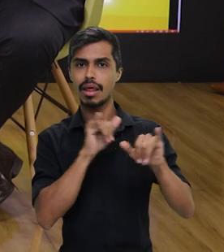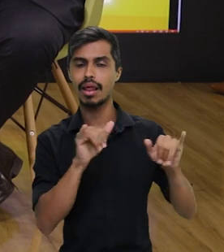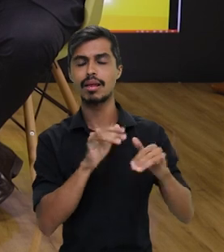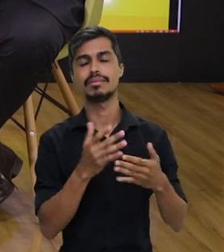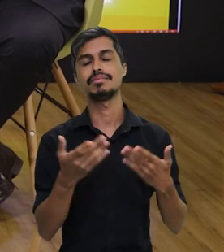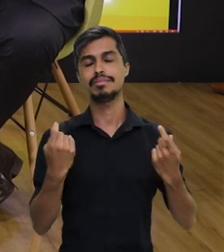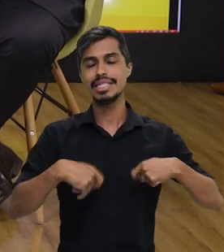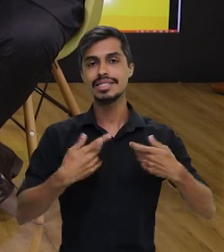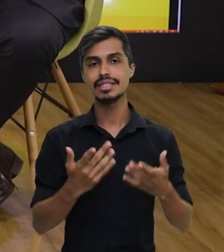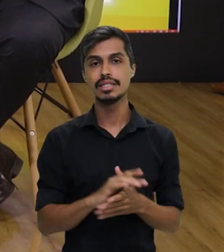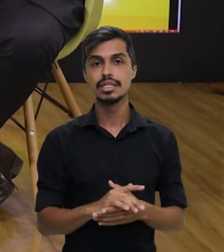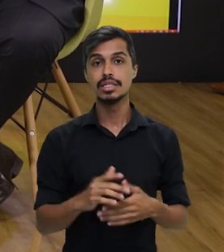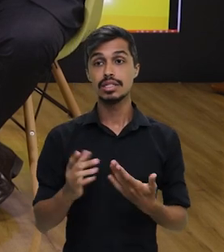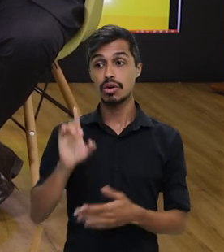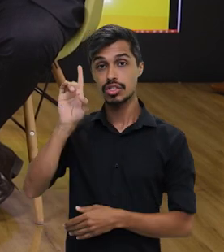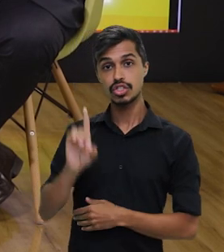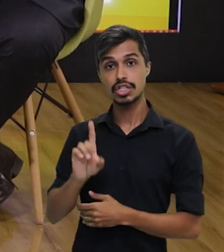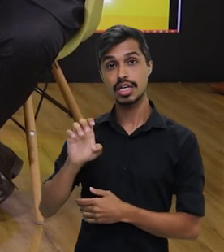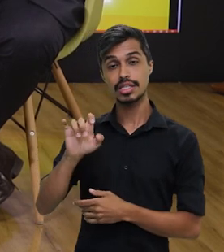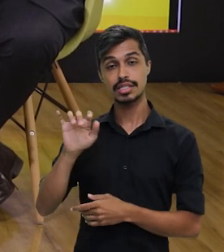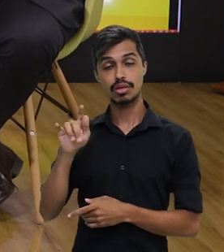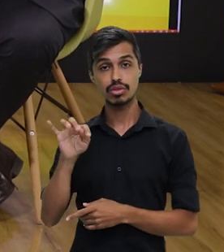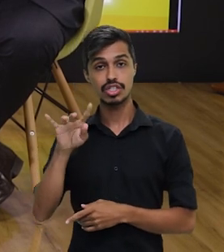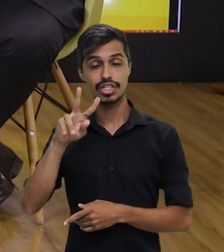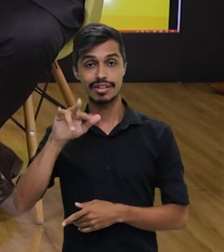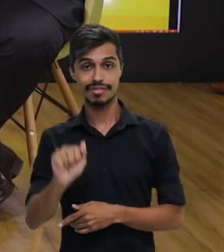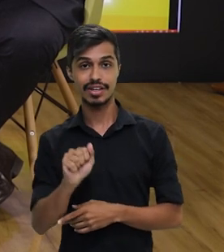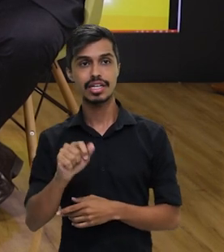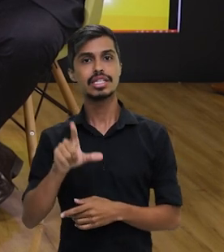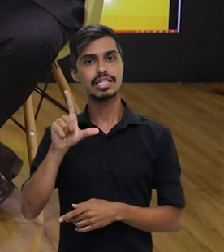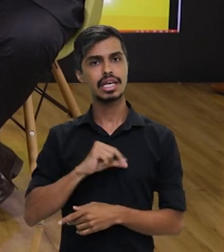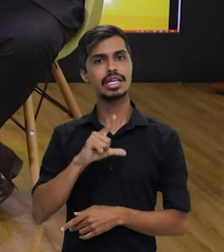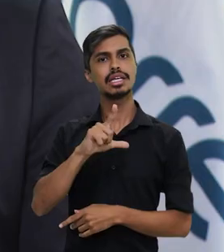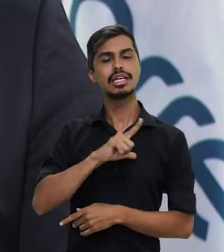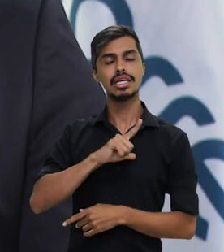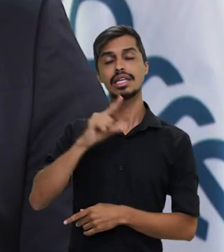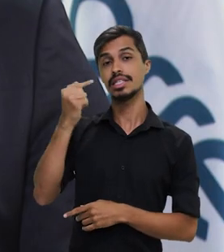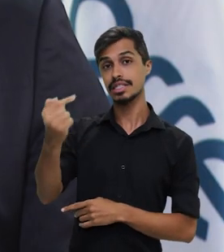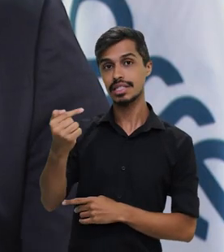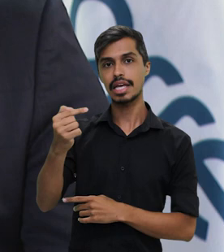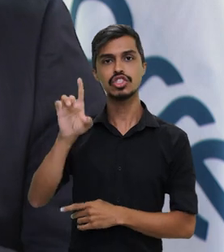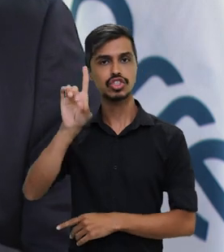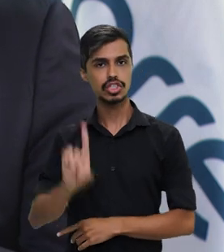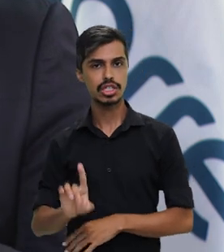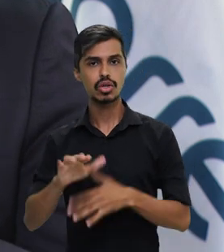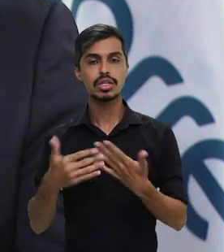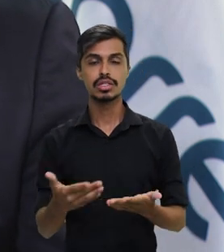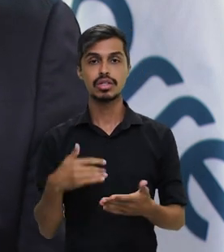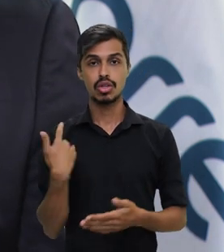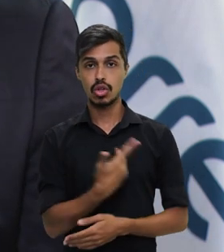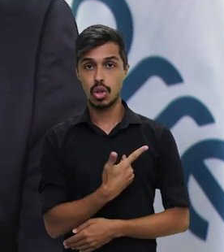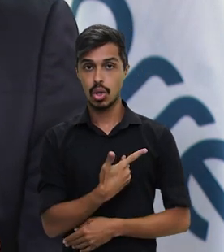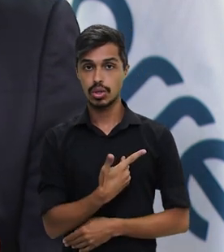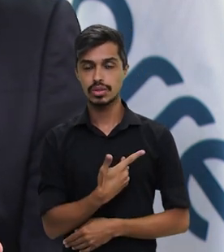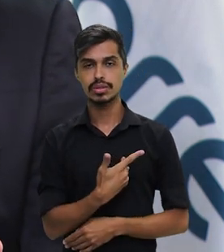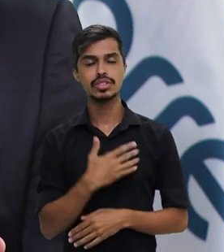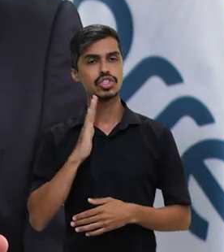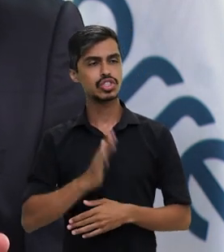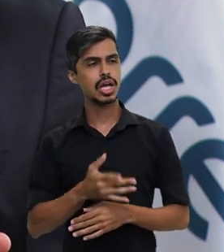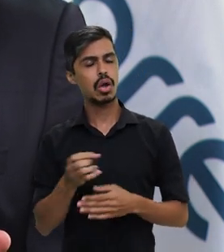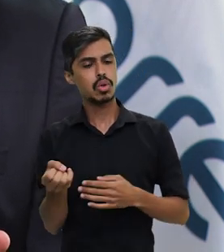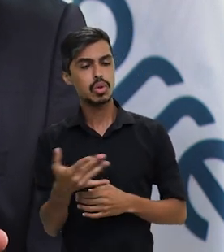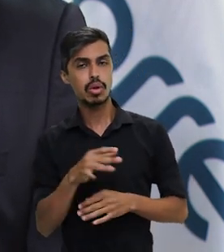a diretoria executiva, como um todo, que somos sete diretores, então já traçamos um novo planejamento